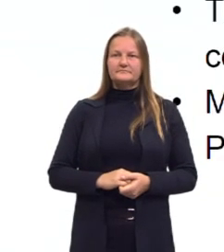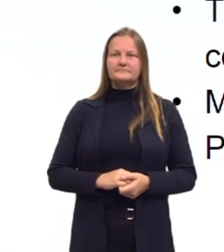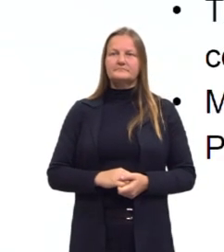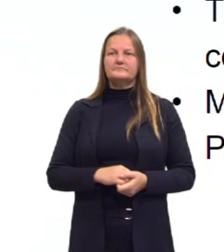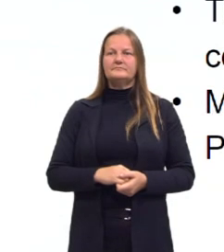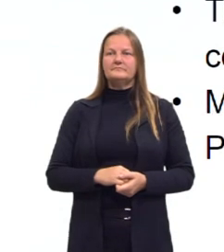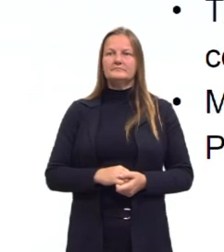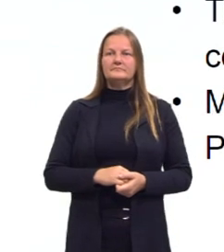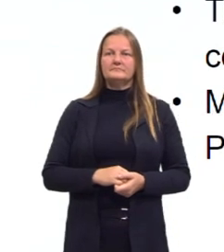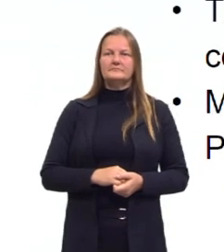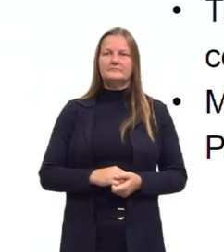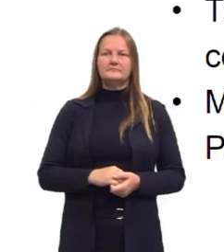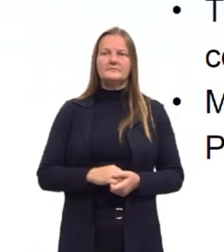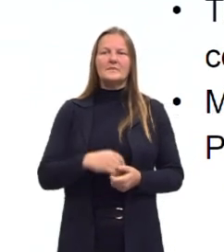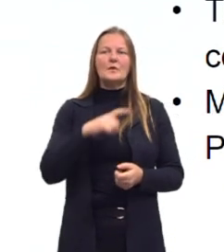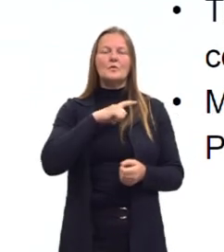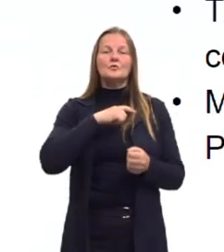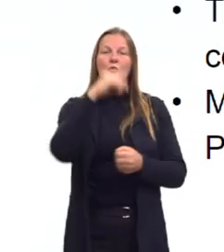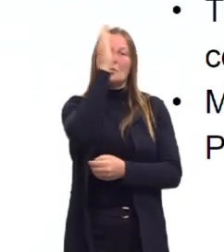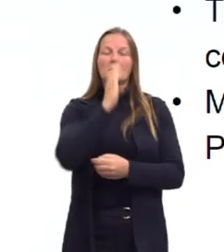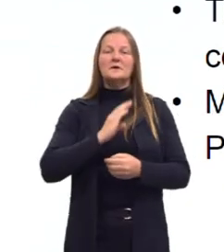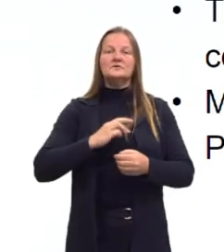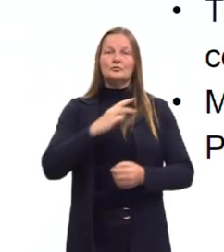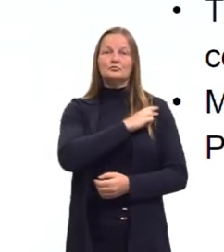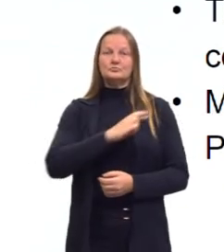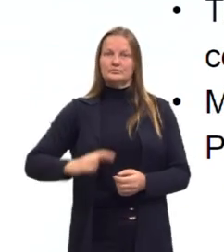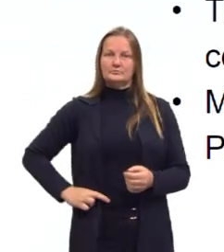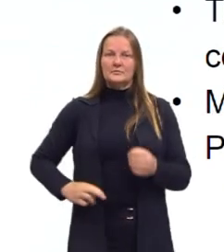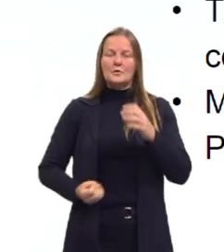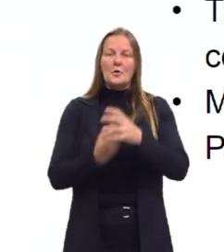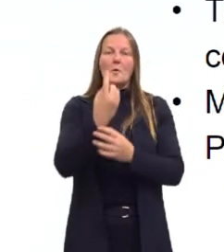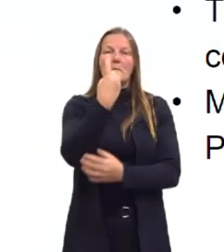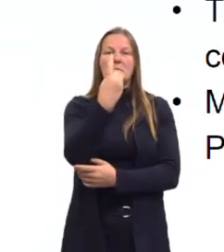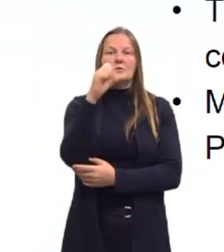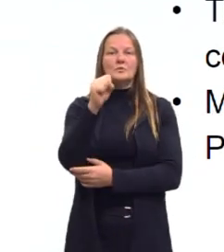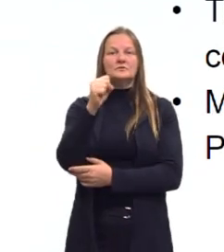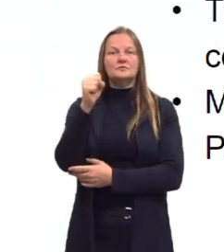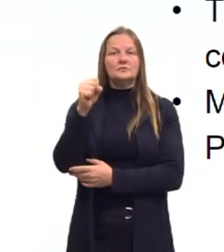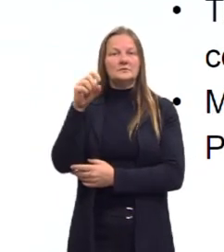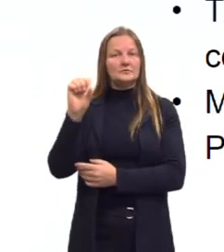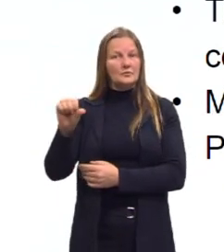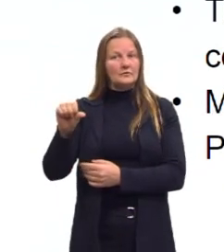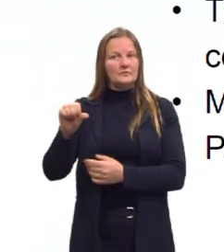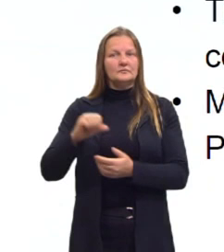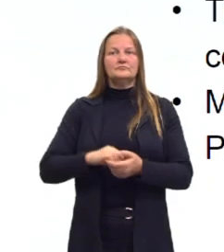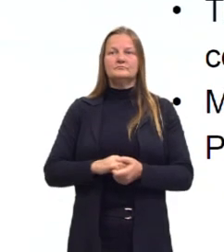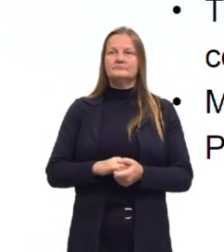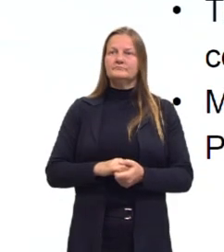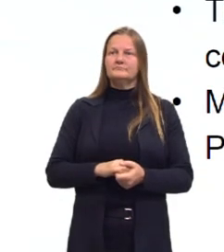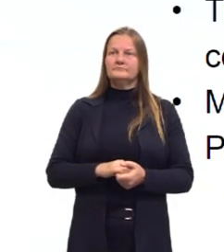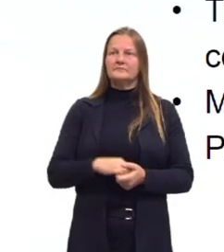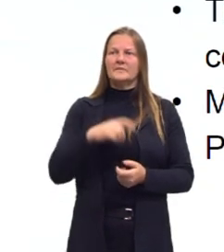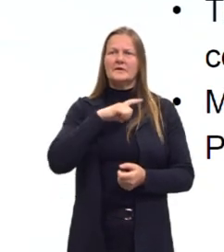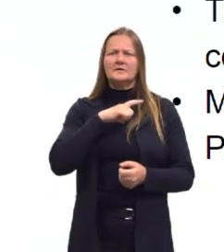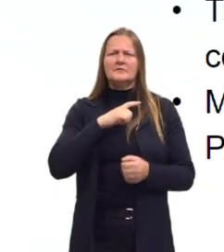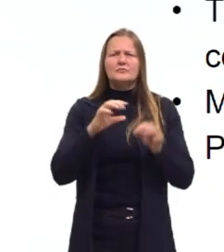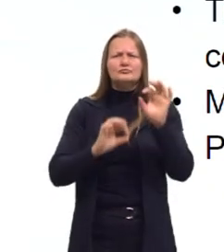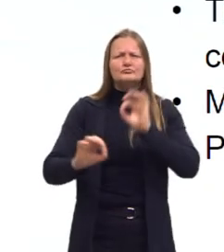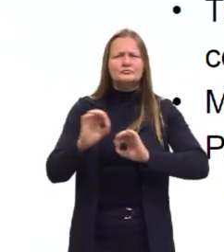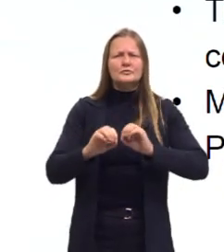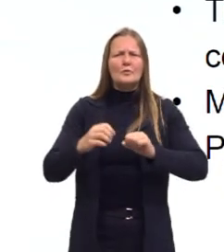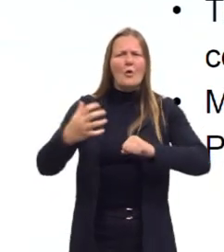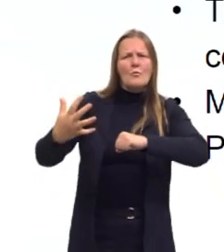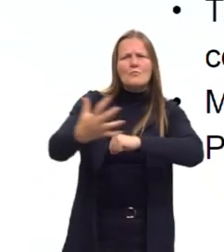Então, quando o Brasil se tornou uma república, foi em 1889 que teve uma espécie de um